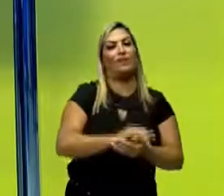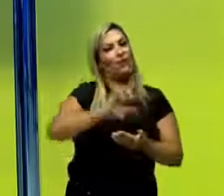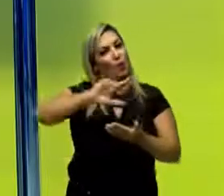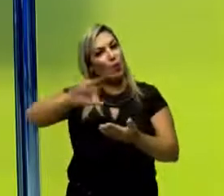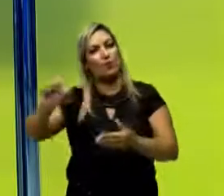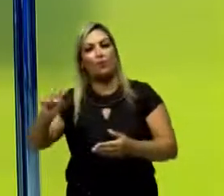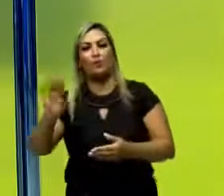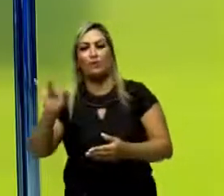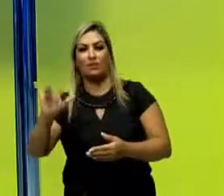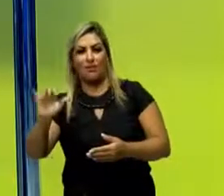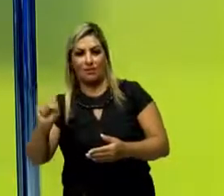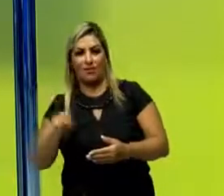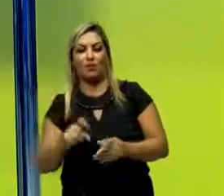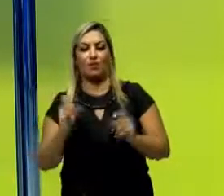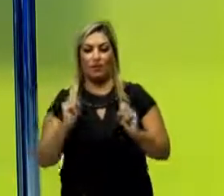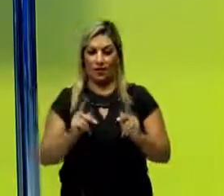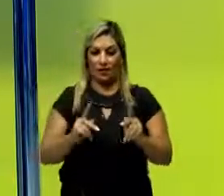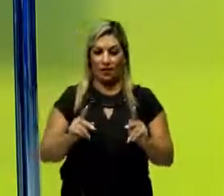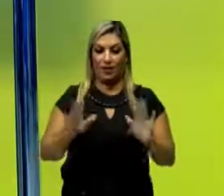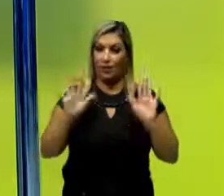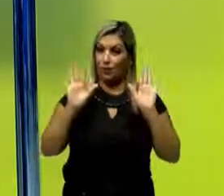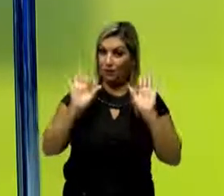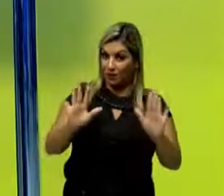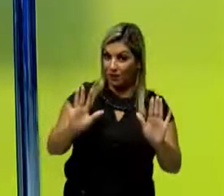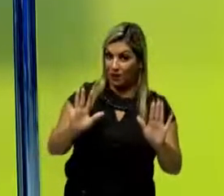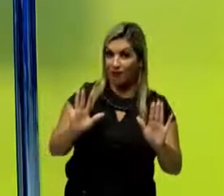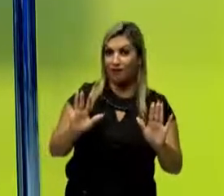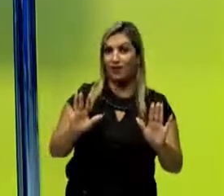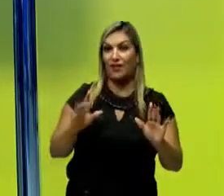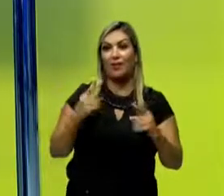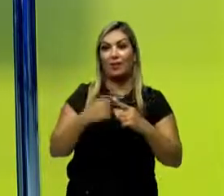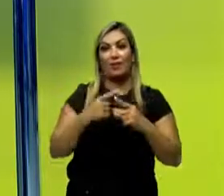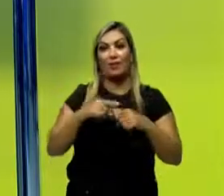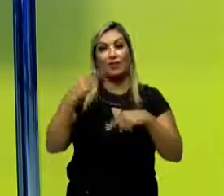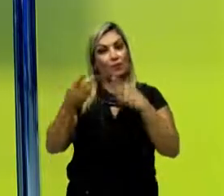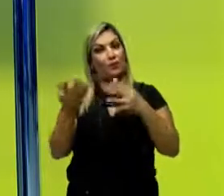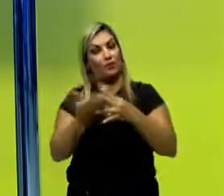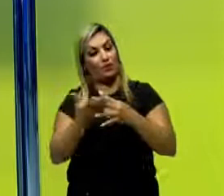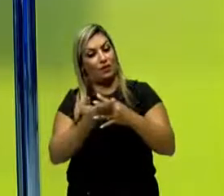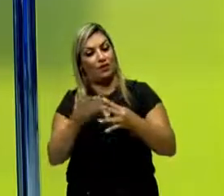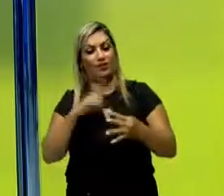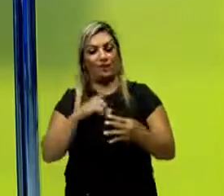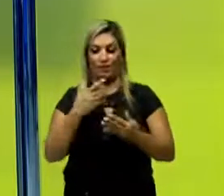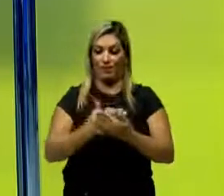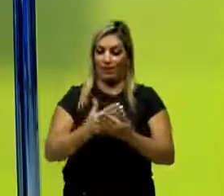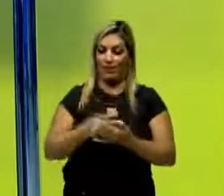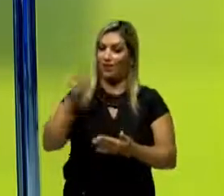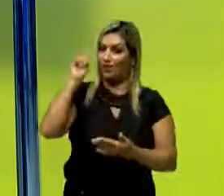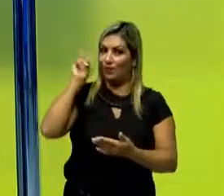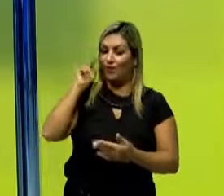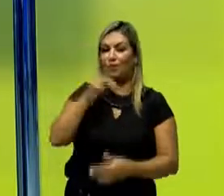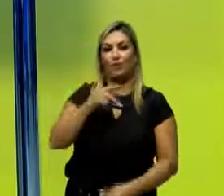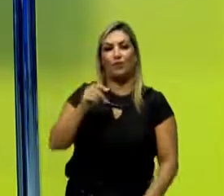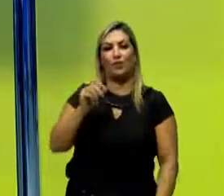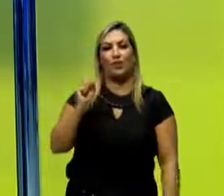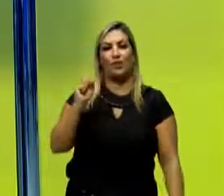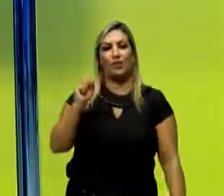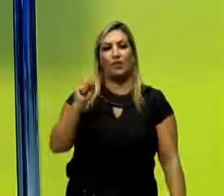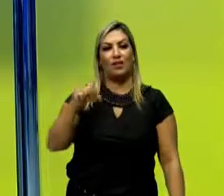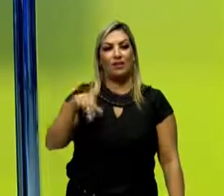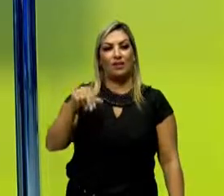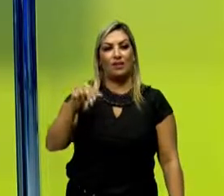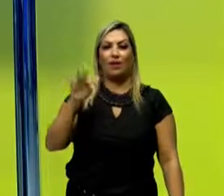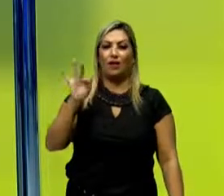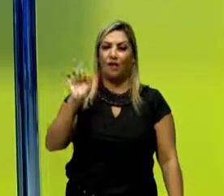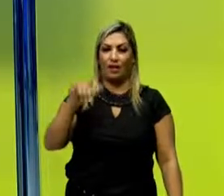outras substâncias. Tá bom? Então, não saiam daí, pois após o intervalo teremos a aula de História com a professora Sandra Serbeto,